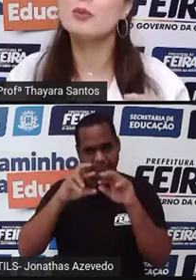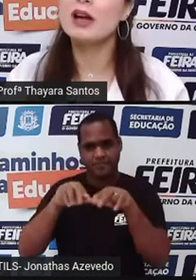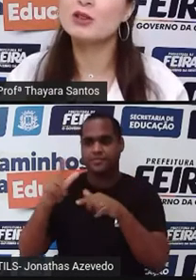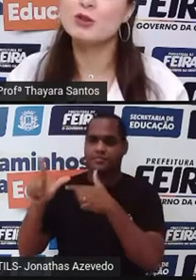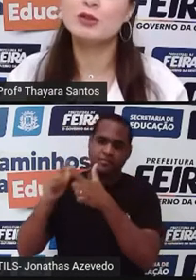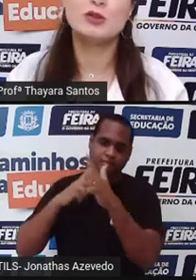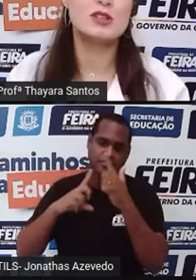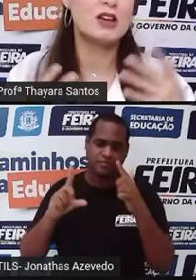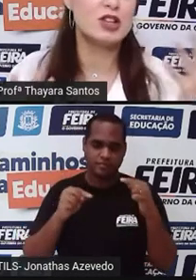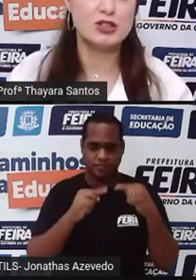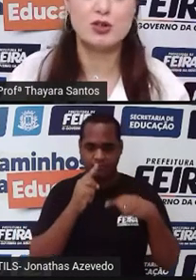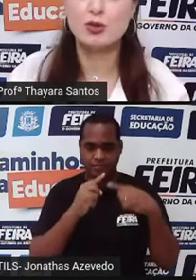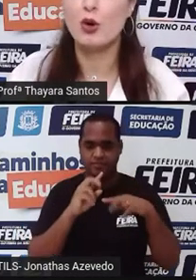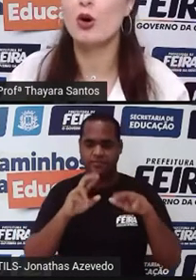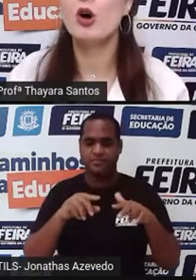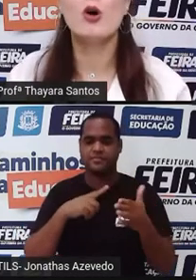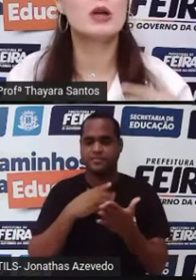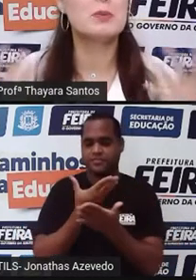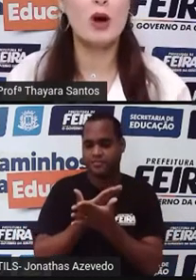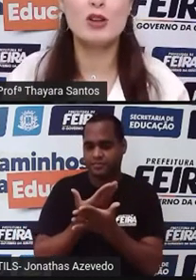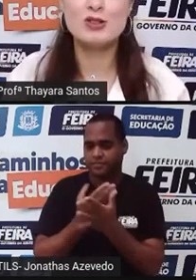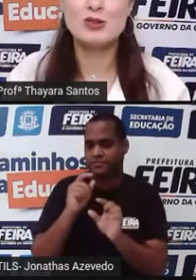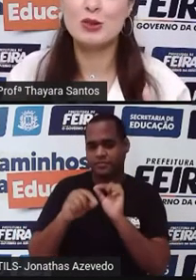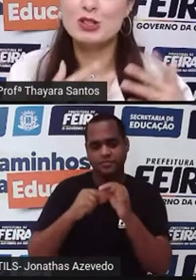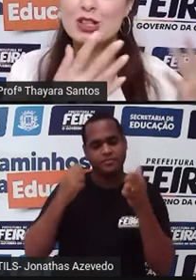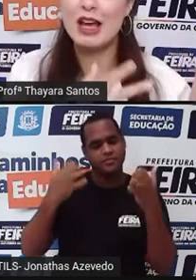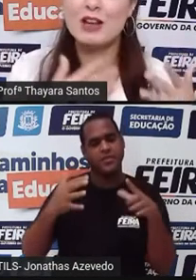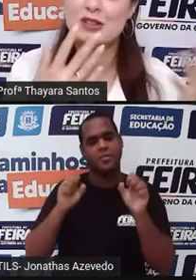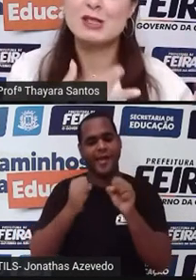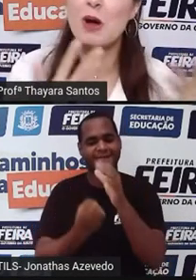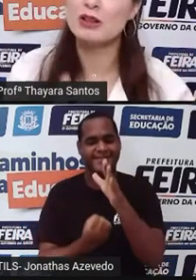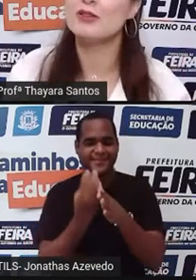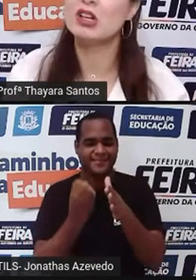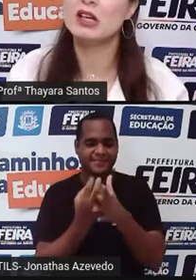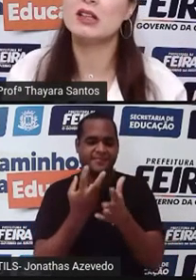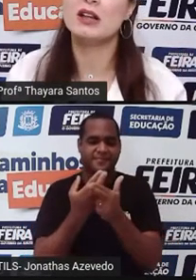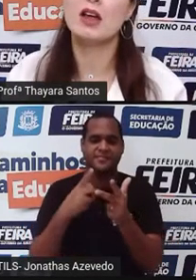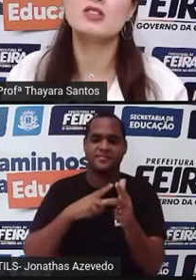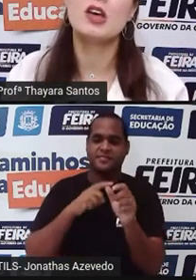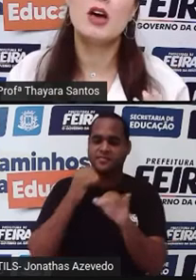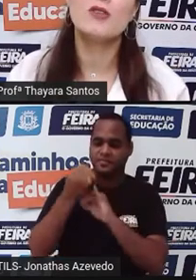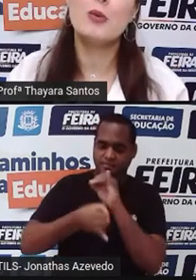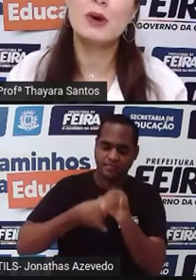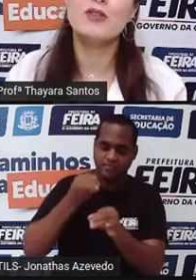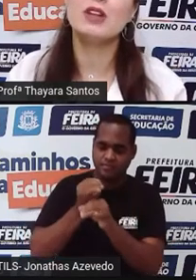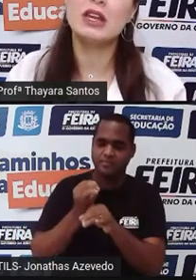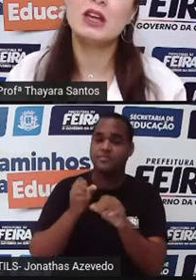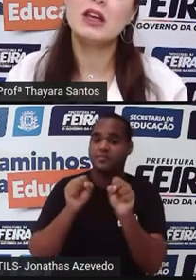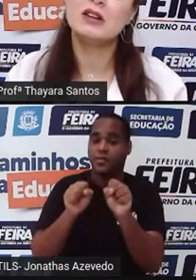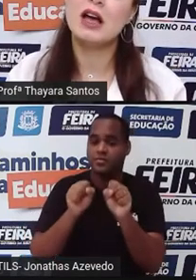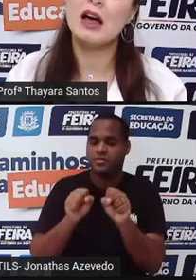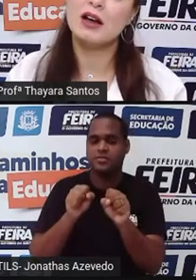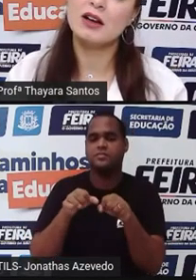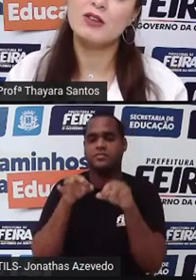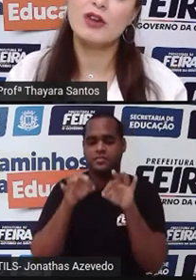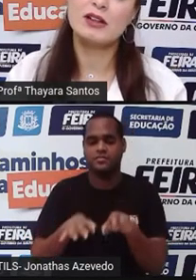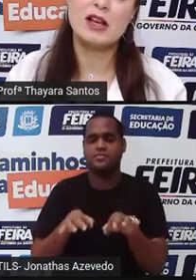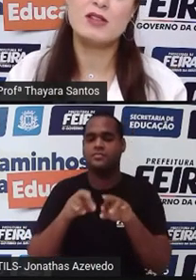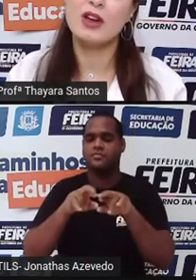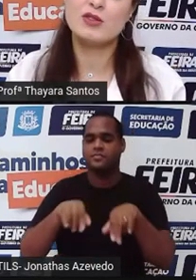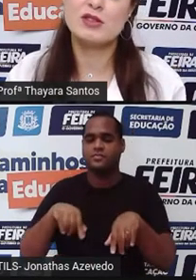outro método dos que a gente estudou ou que pode surgir aí que vocês podem ver na internet vão prevenir das